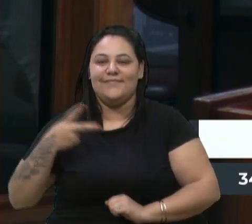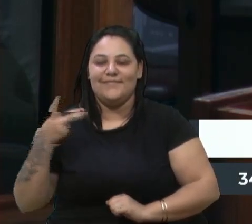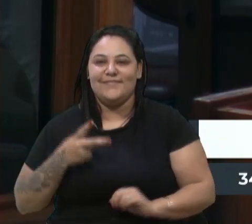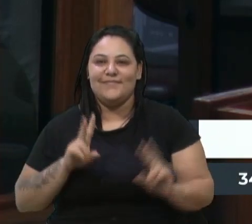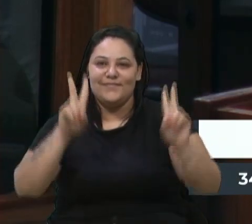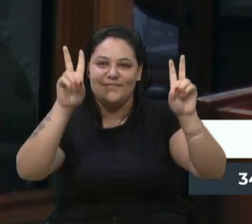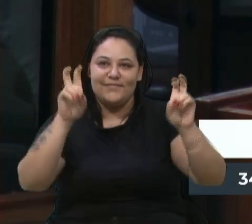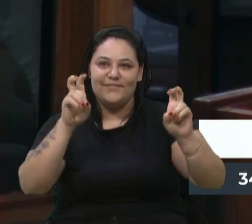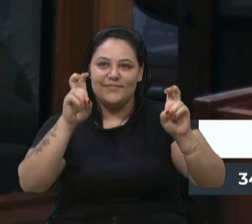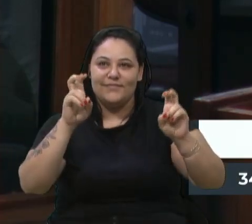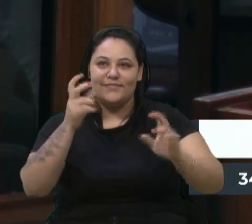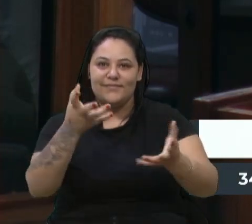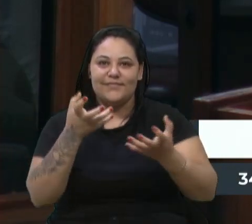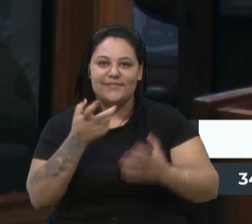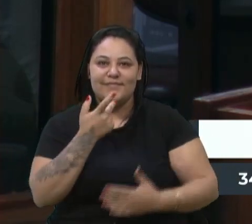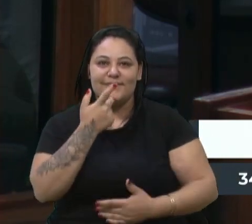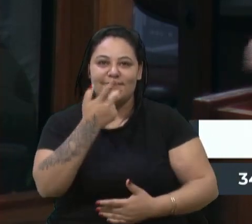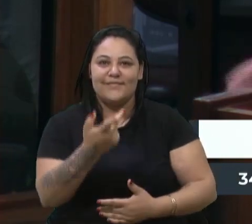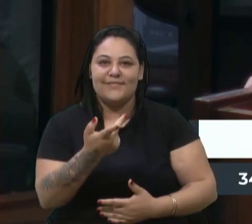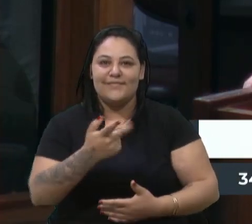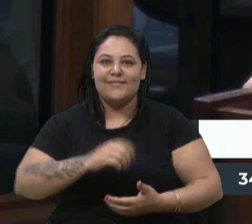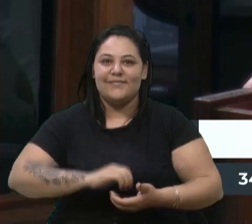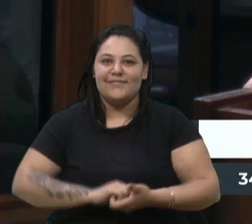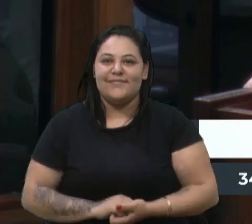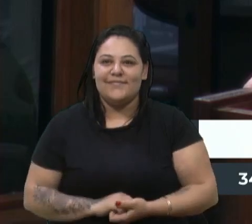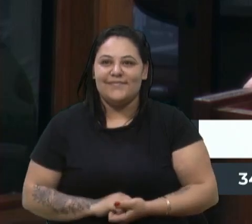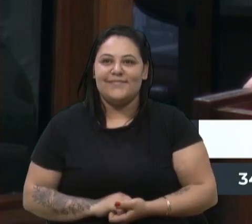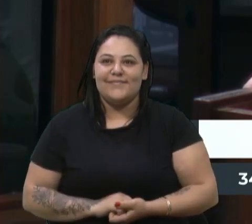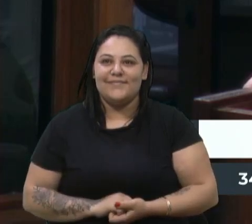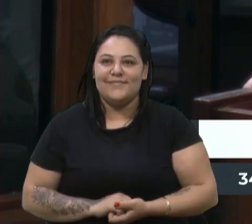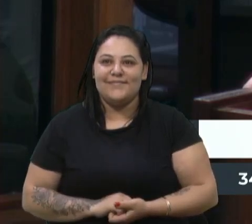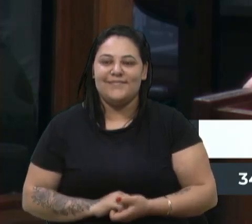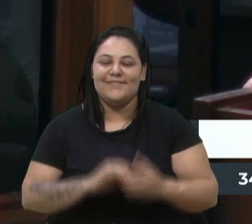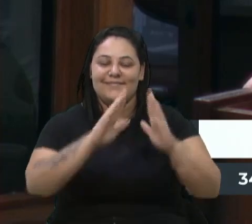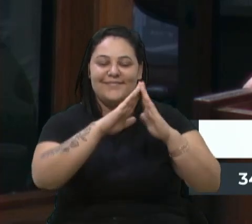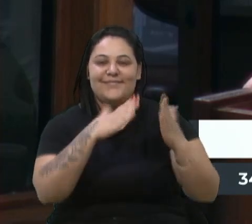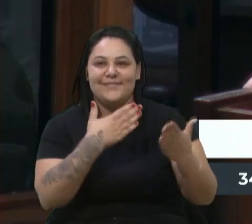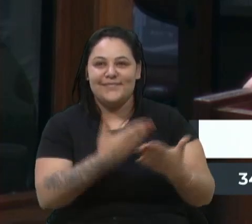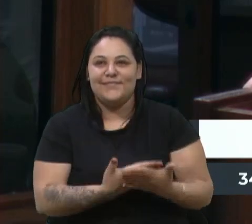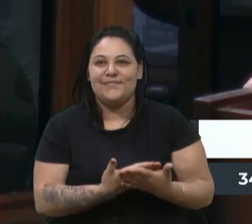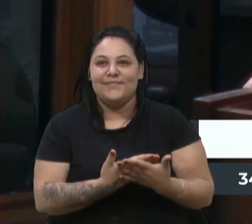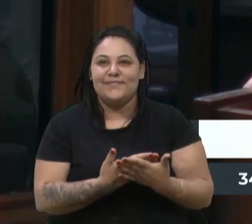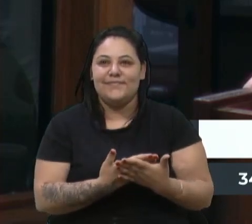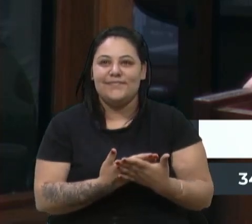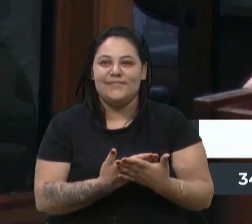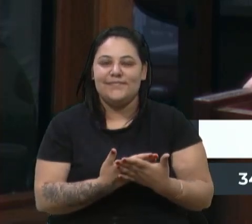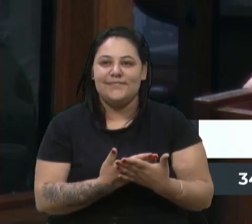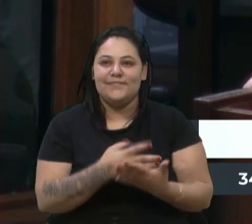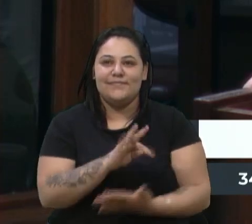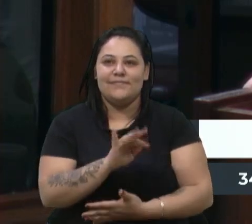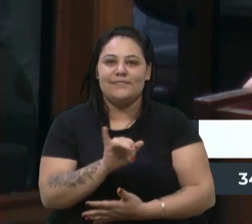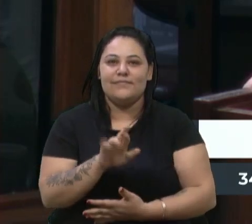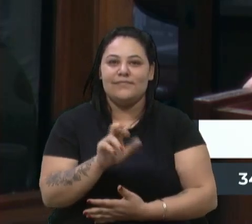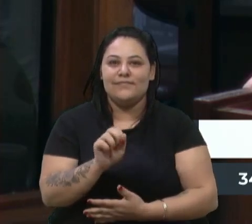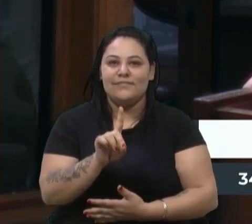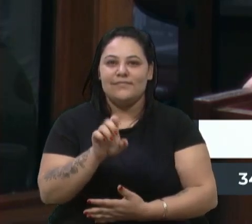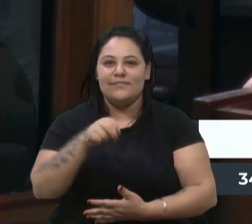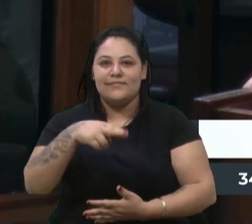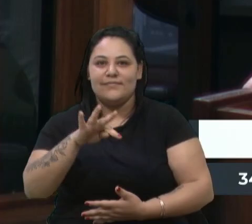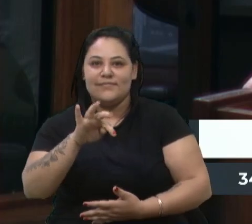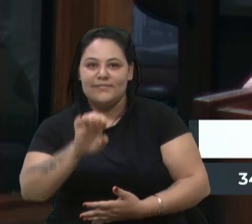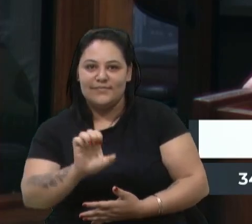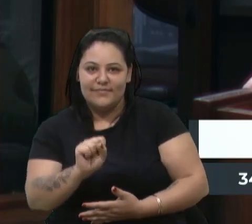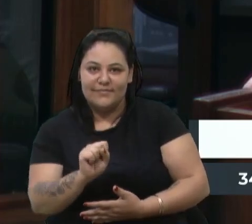trazer aqui é referente ao nosso Colégio Tiradentes, que muito agrega